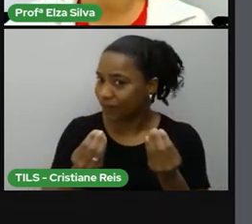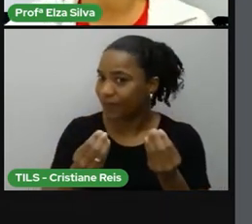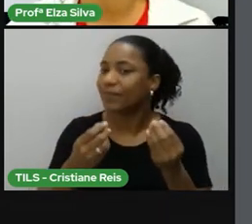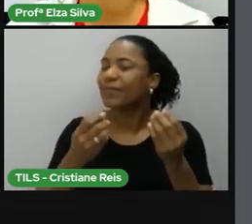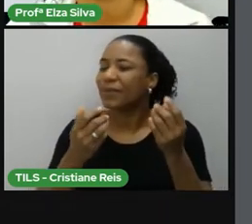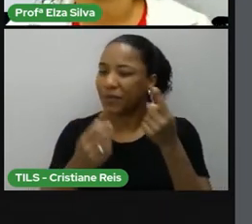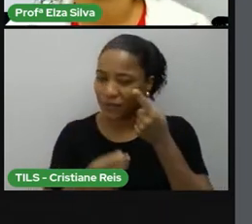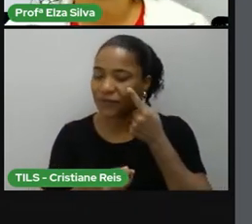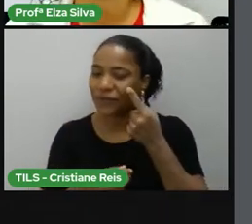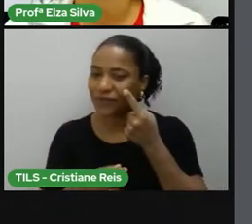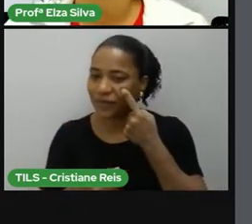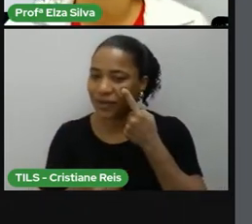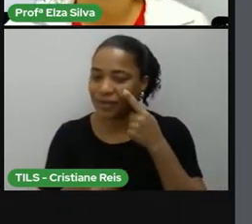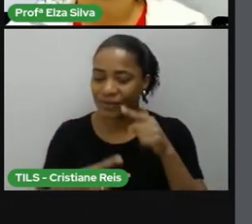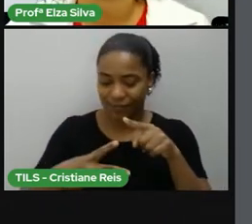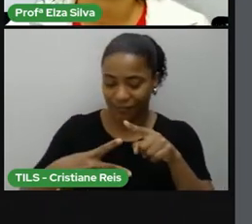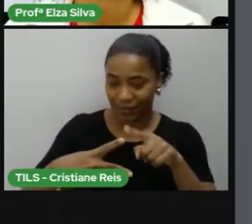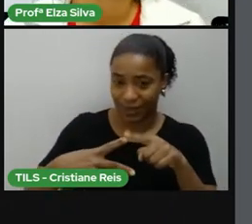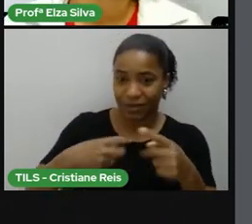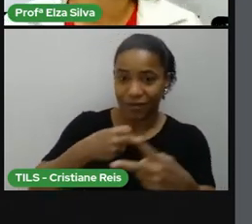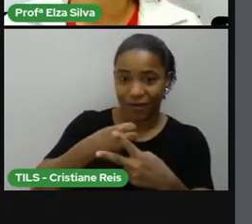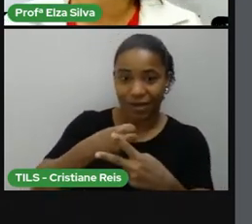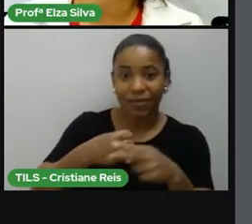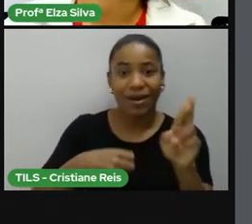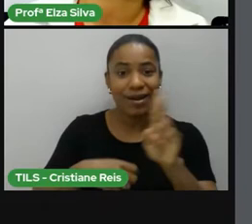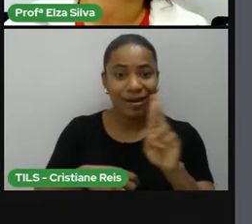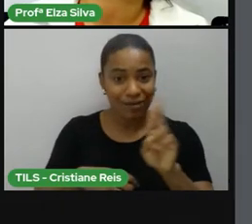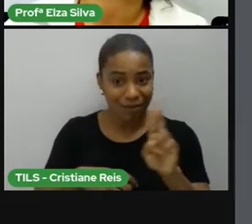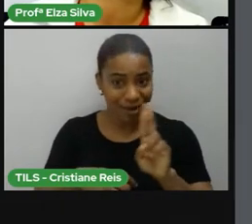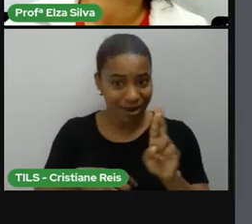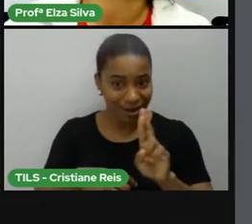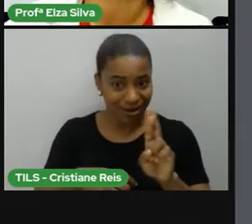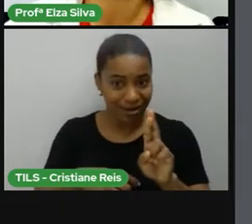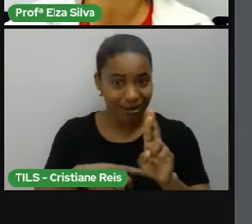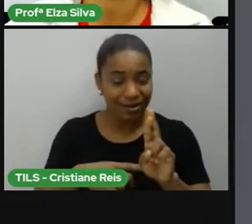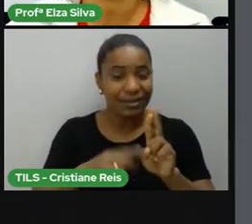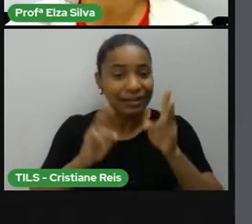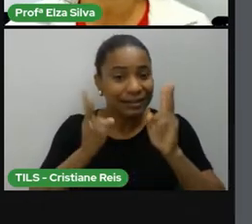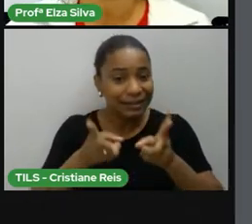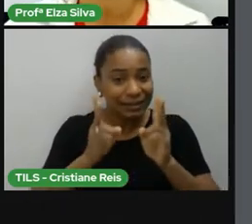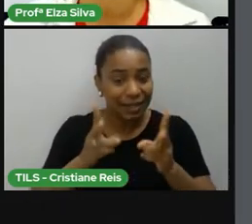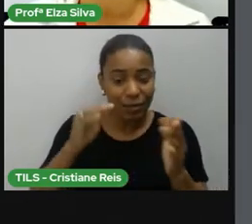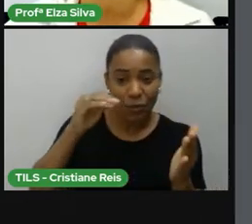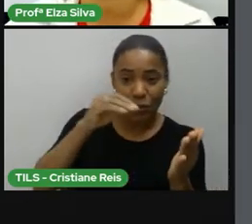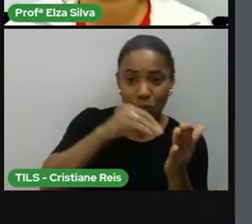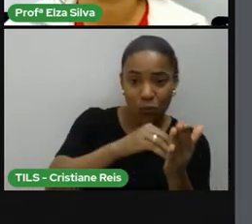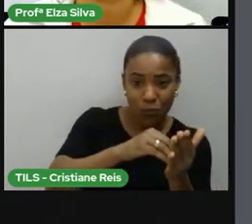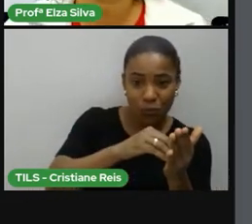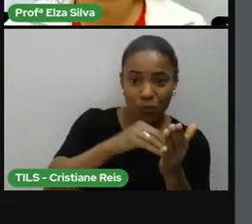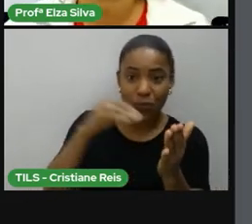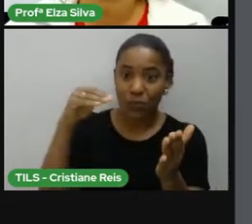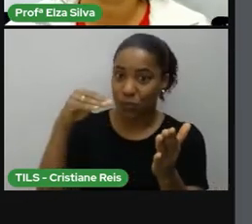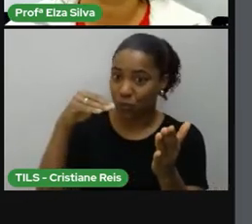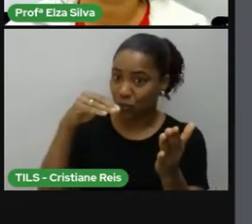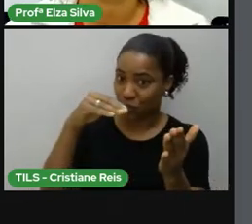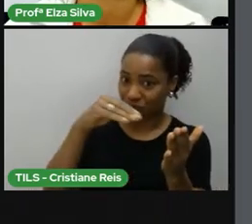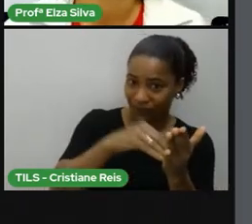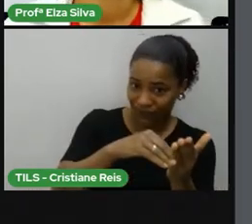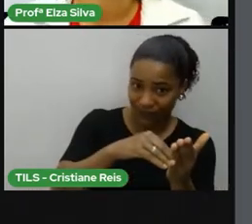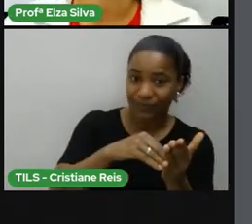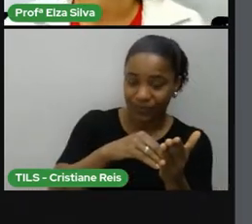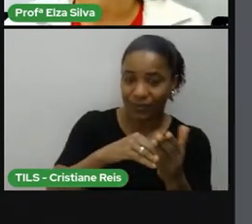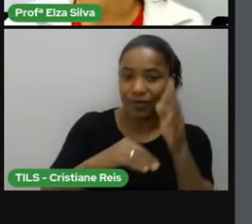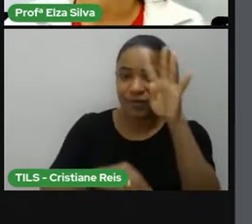acrescentar no final deles as partículas, como vocês podem ver aí no slide, na tabela.